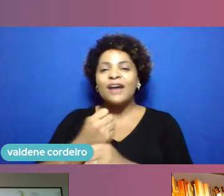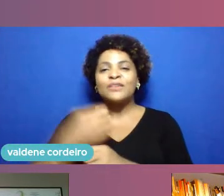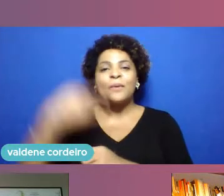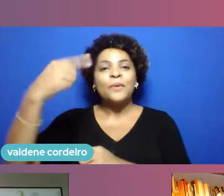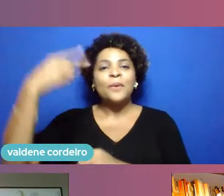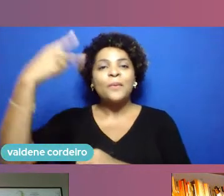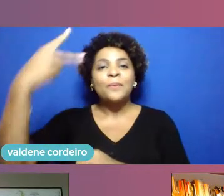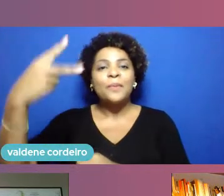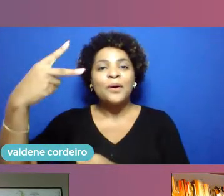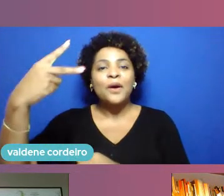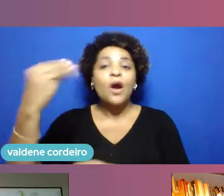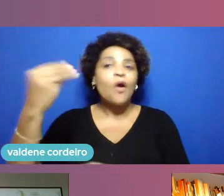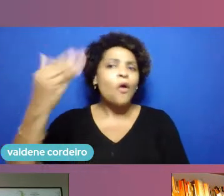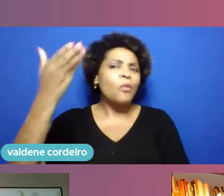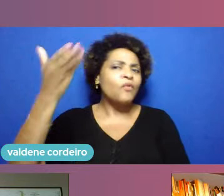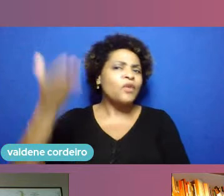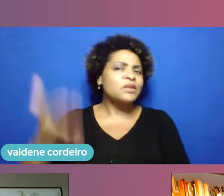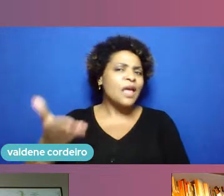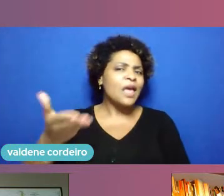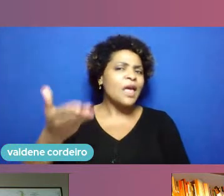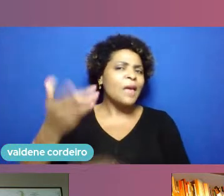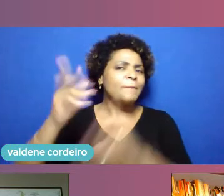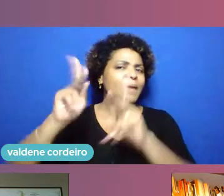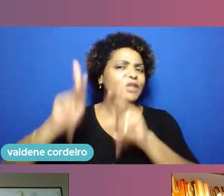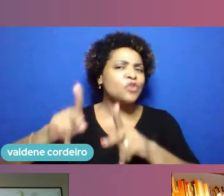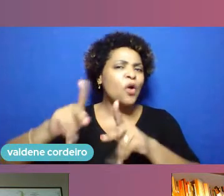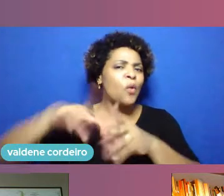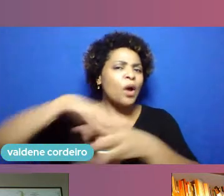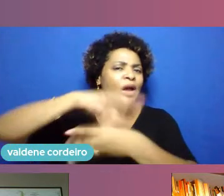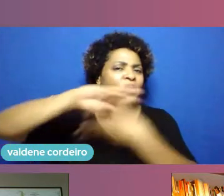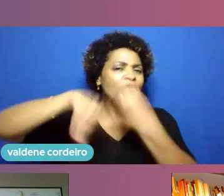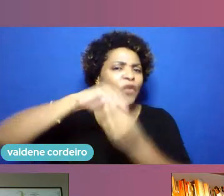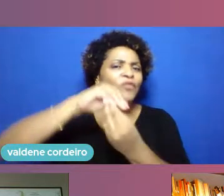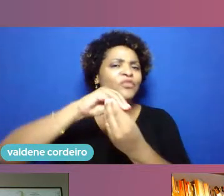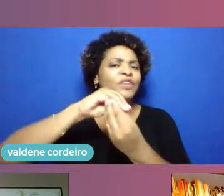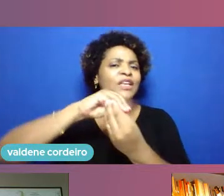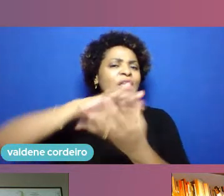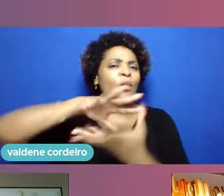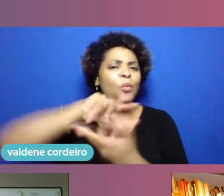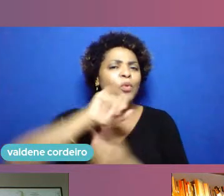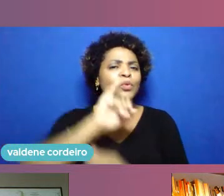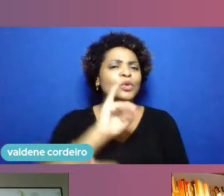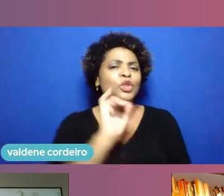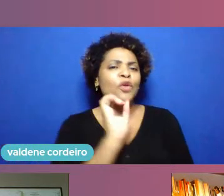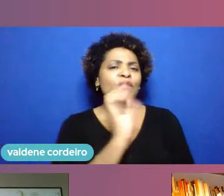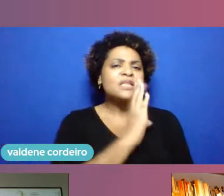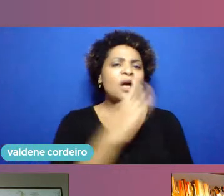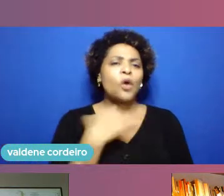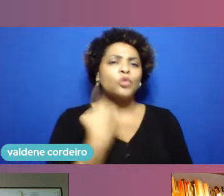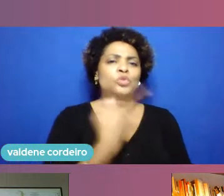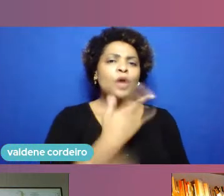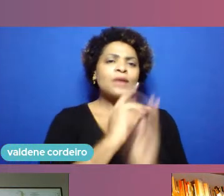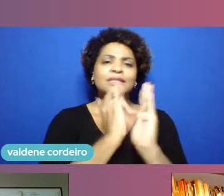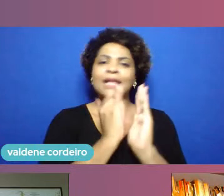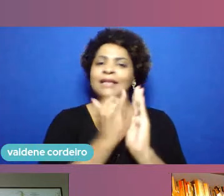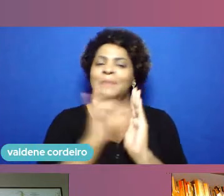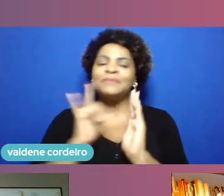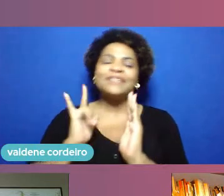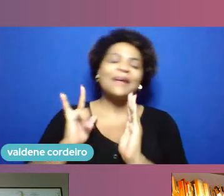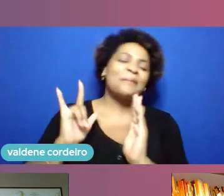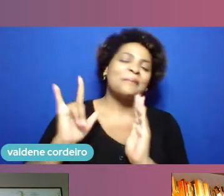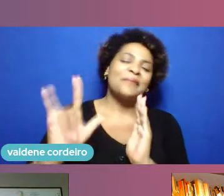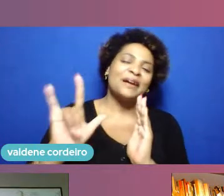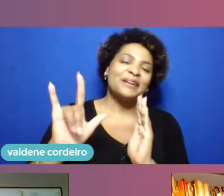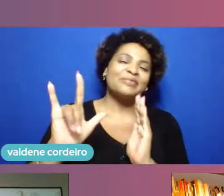pessoa tão engajada literalmente no mundo da elevação que nós de startup somos completamente apaixonados mas